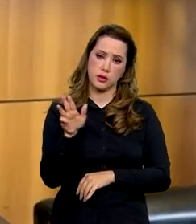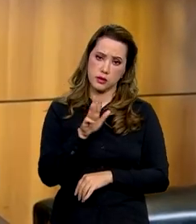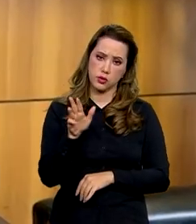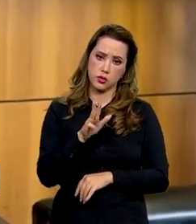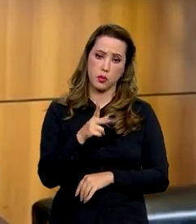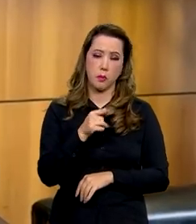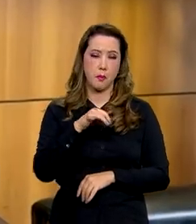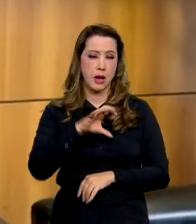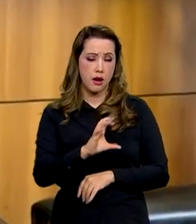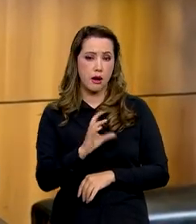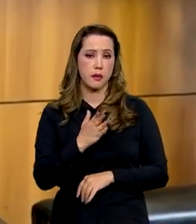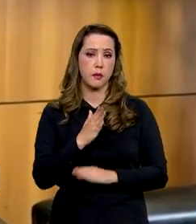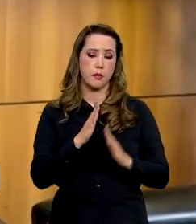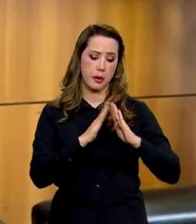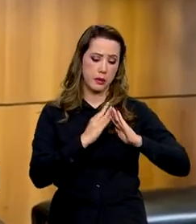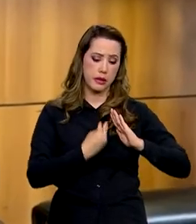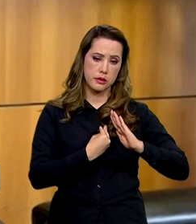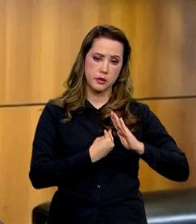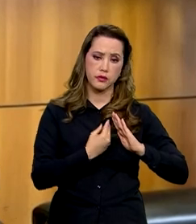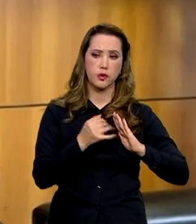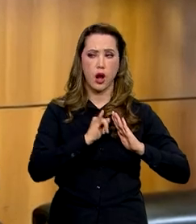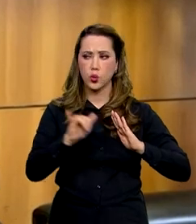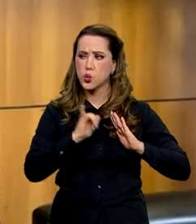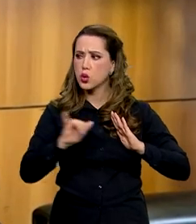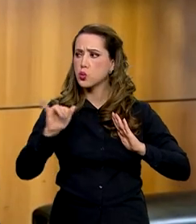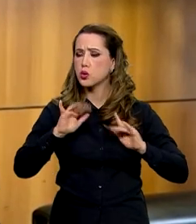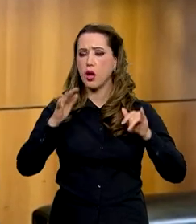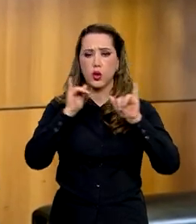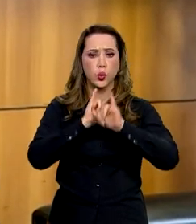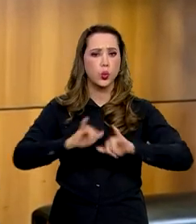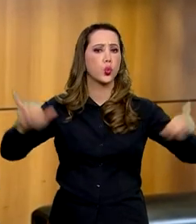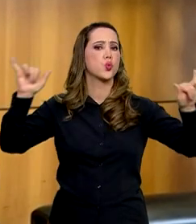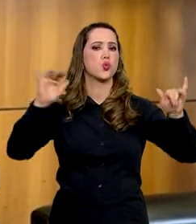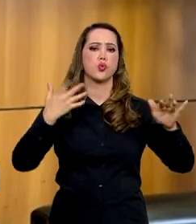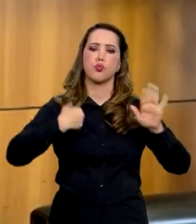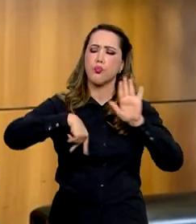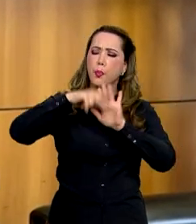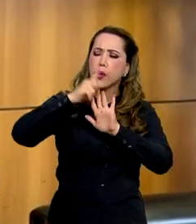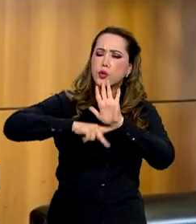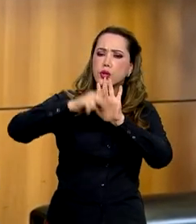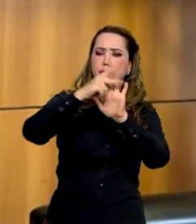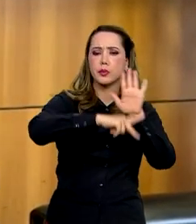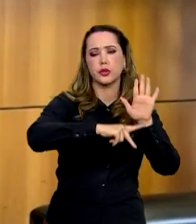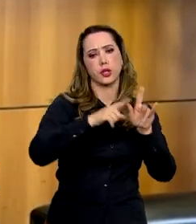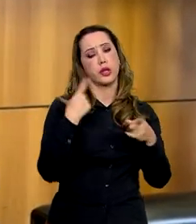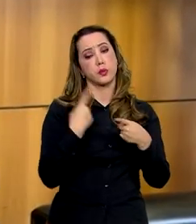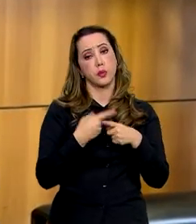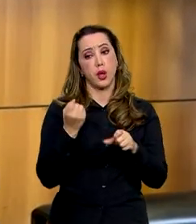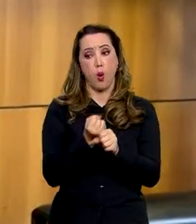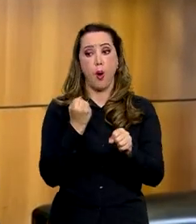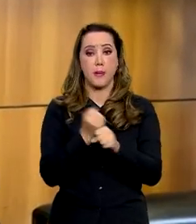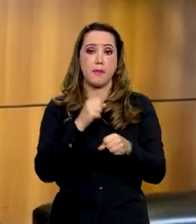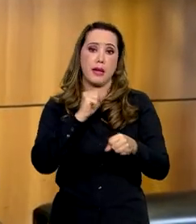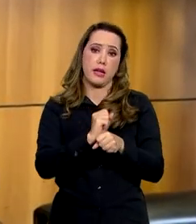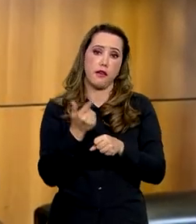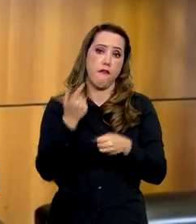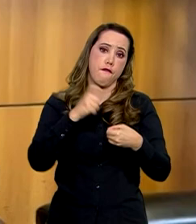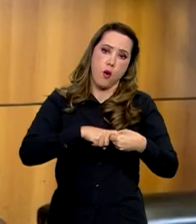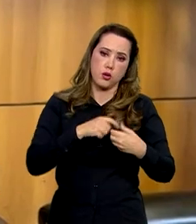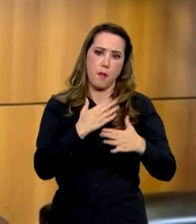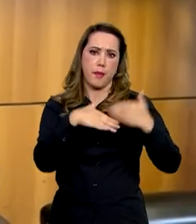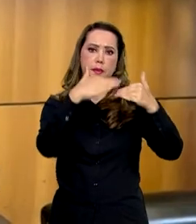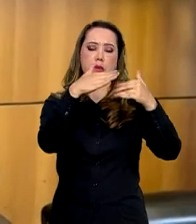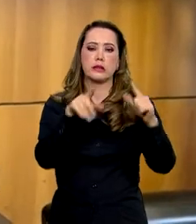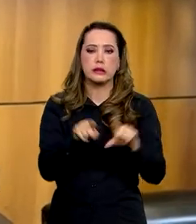para o Pax, para a Minha Casa Minha Vida, para o conjunto dos projetos de tomadas, obras paradas, isso tudo levará